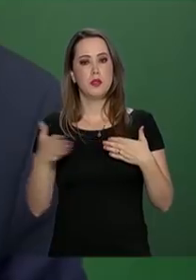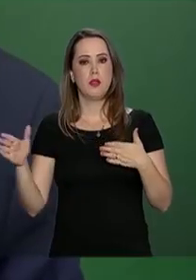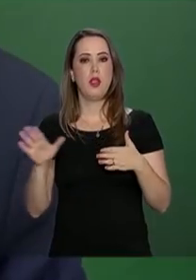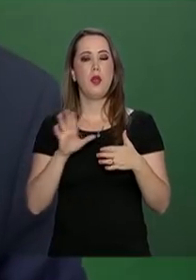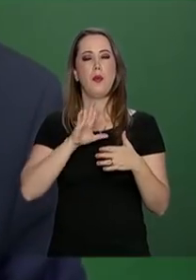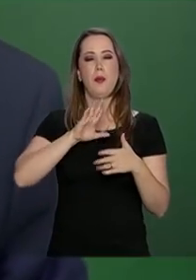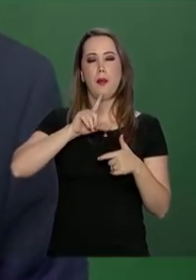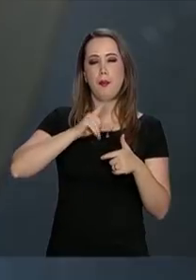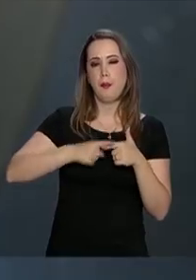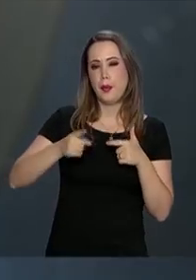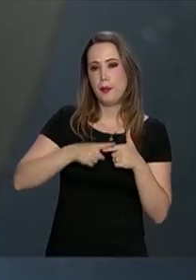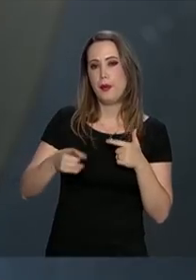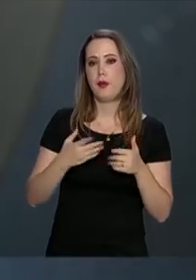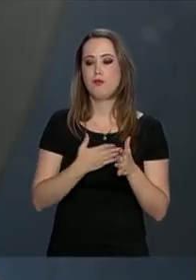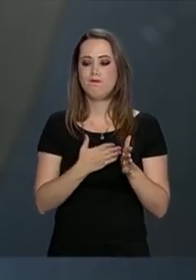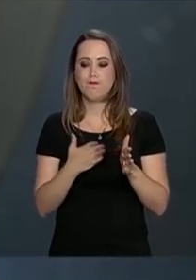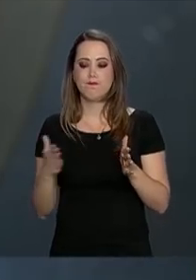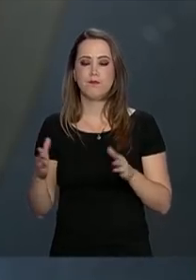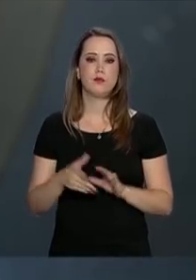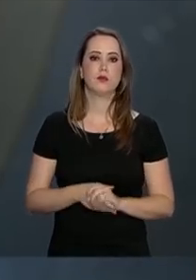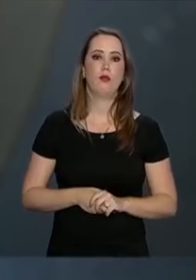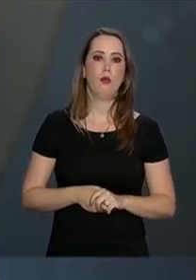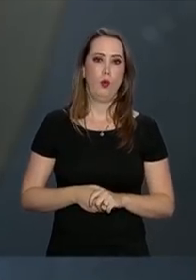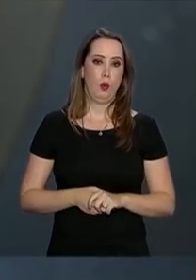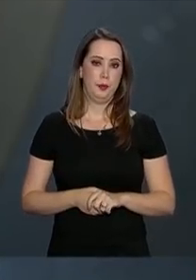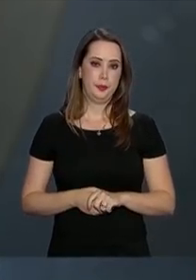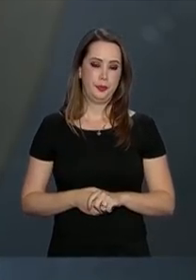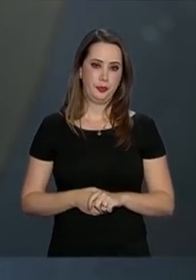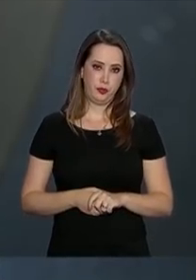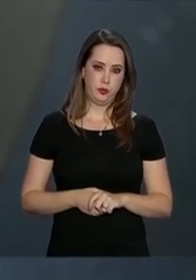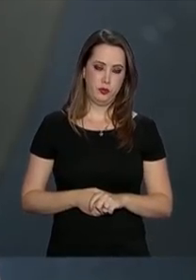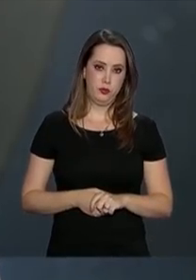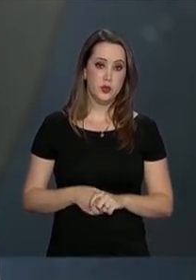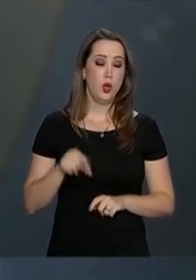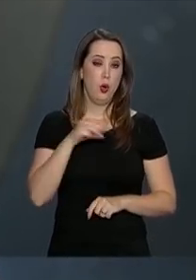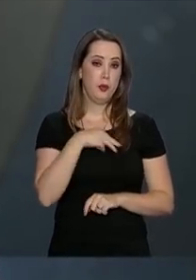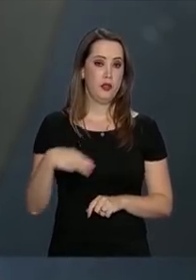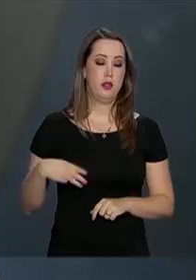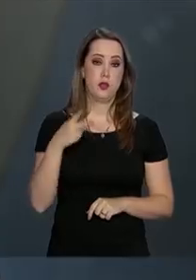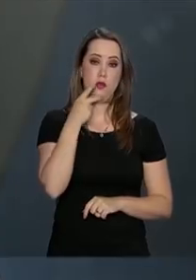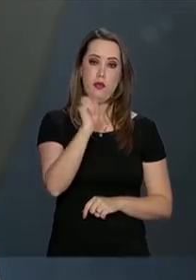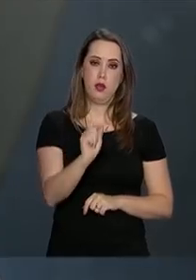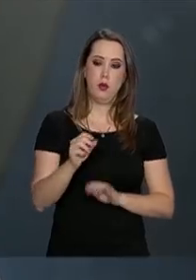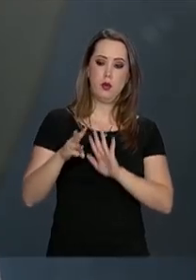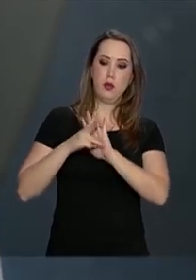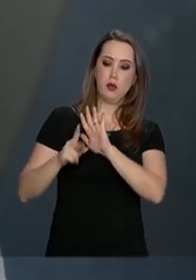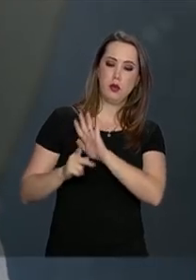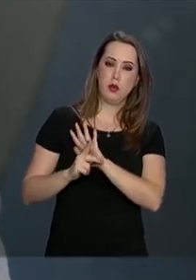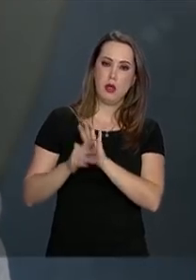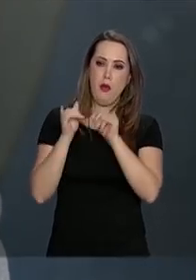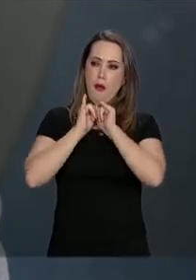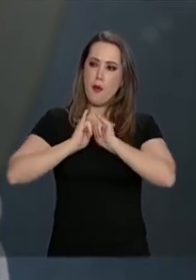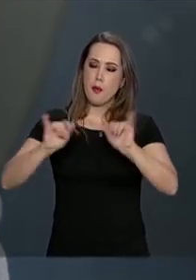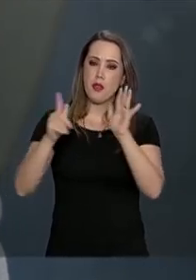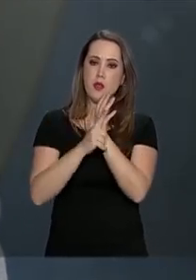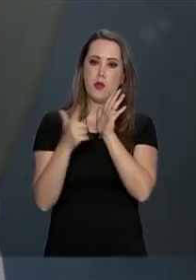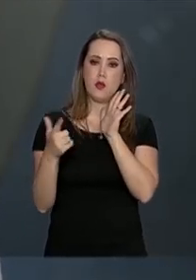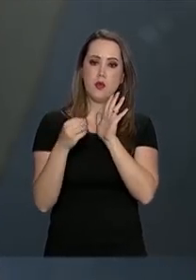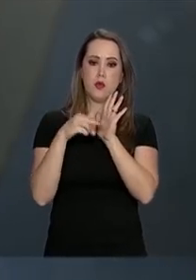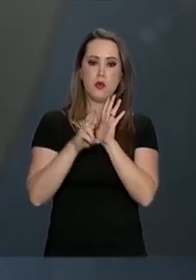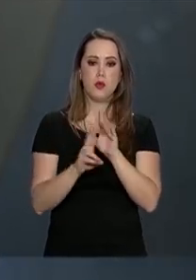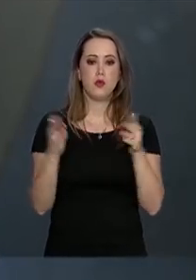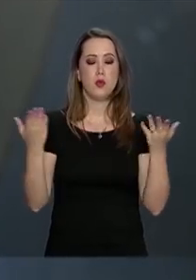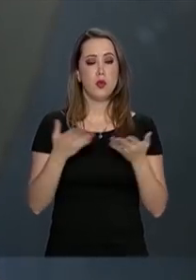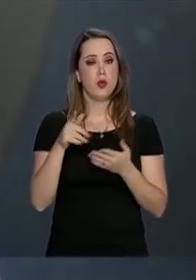fraude nesse âmbito. De acordo com o ministro Onyx, Lorenzoni, a medida provisória será publicada em edição extra no